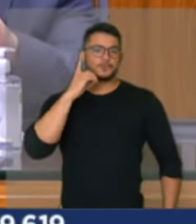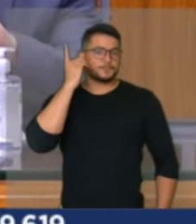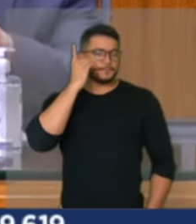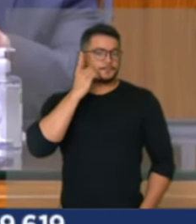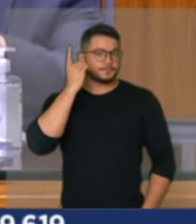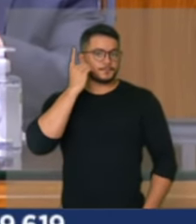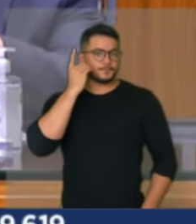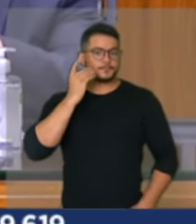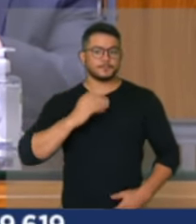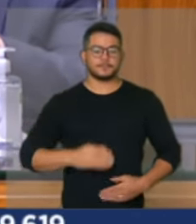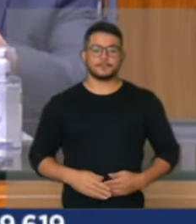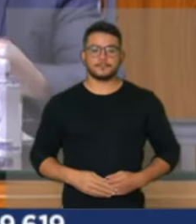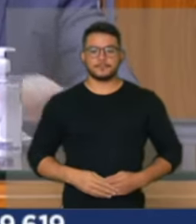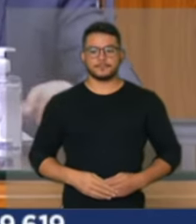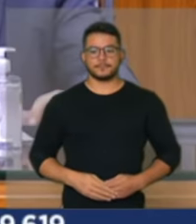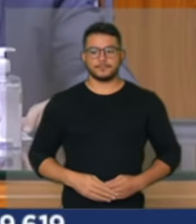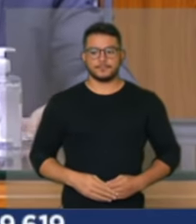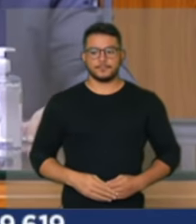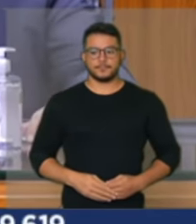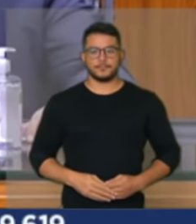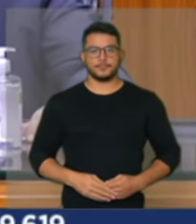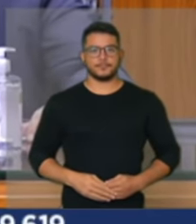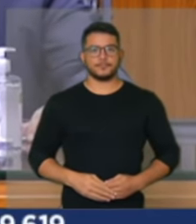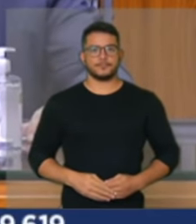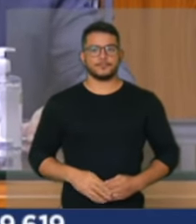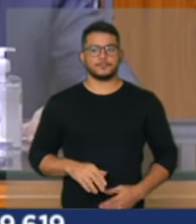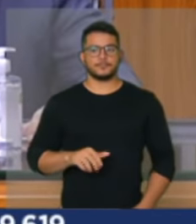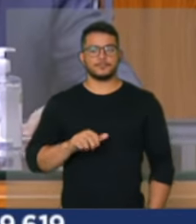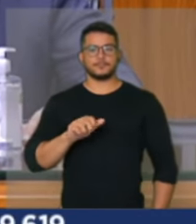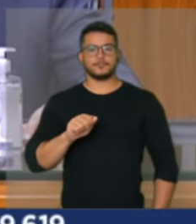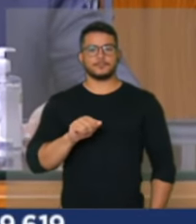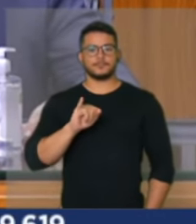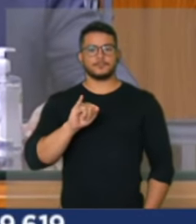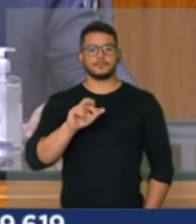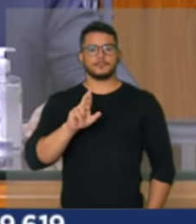prazo de três minutos, deputado Ayrton Faleiro.